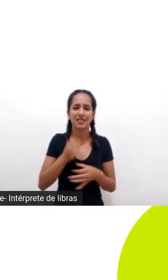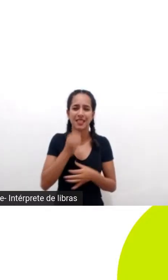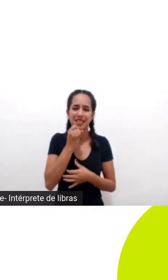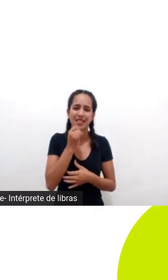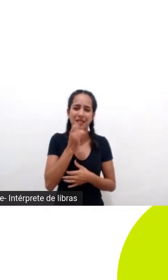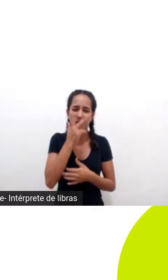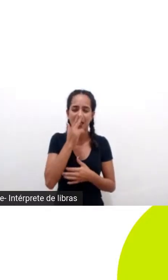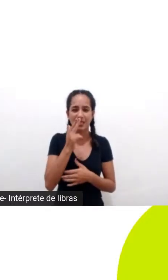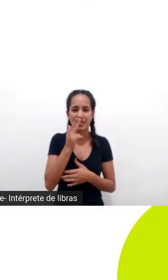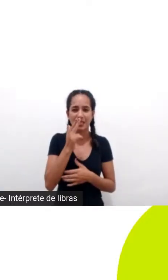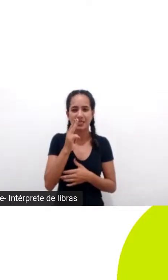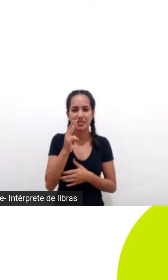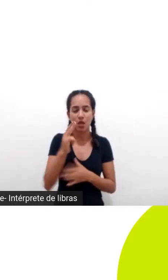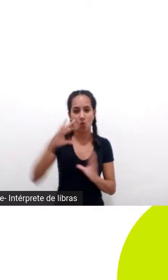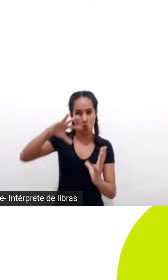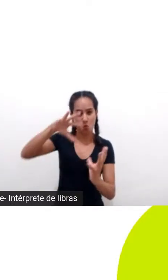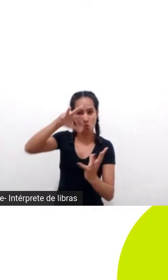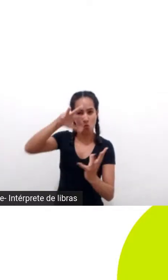climática está mais embaixo